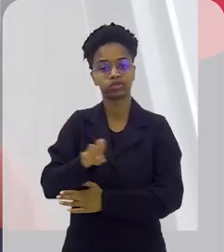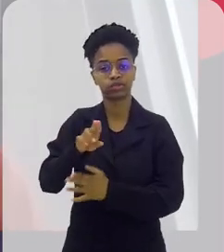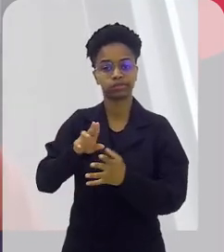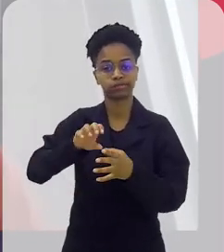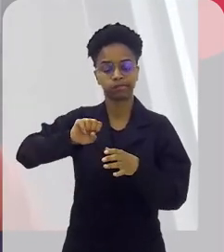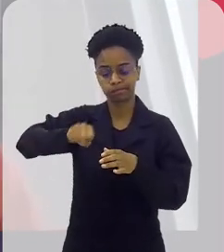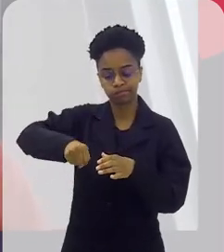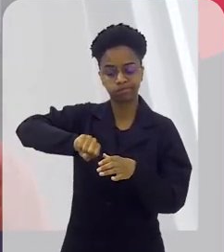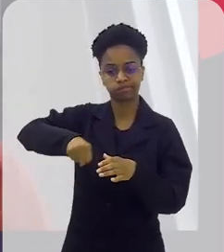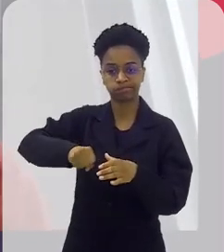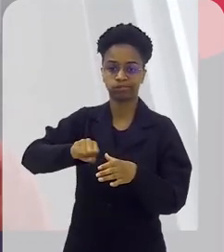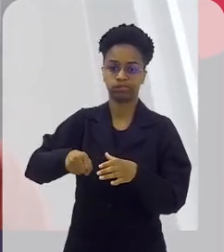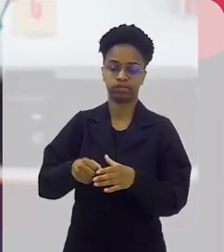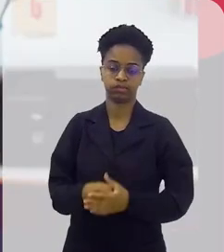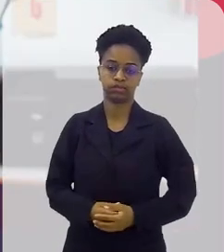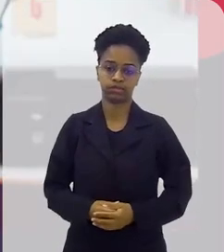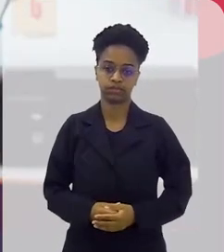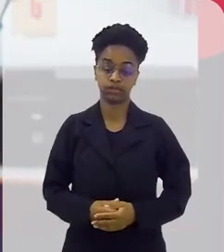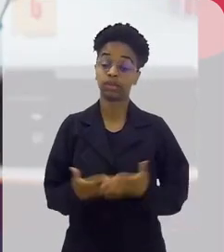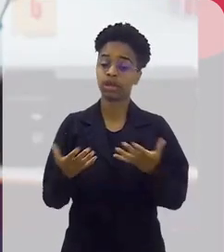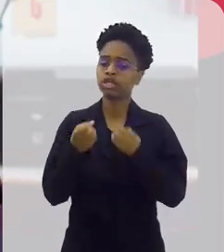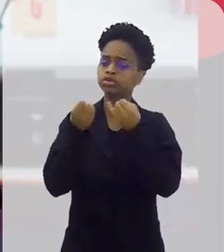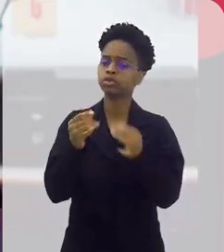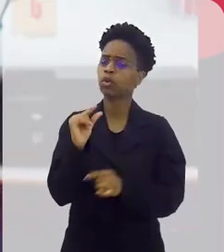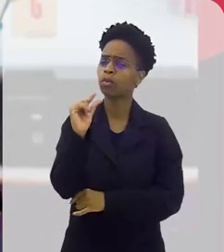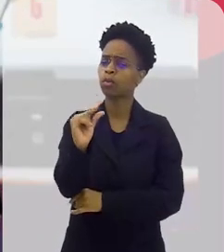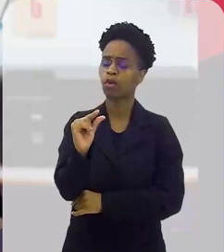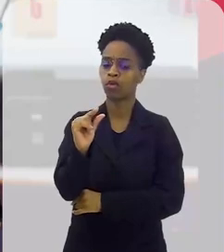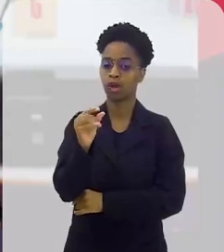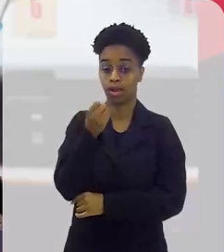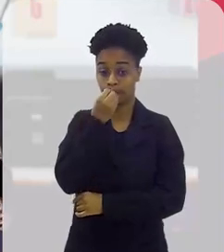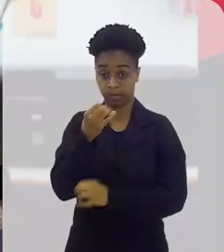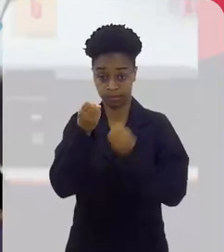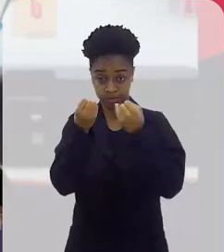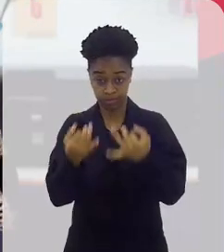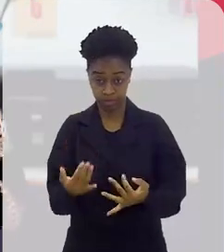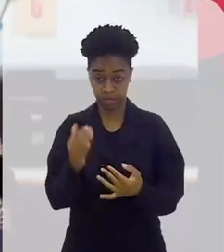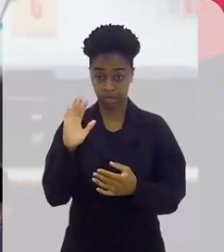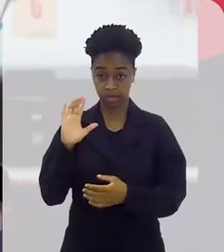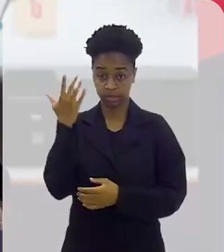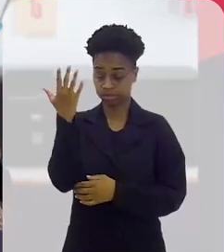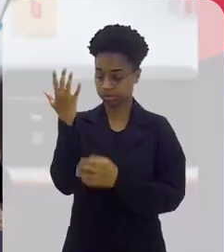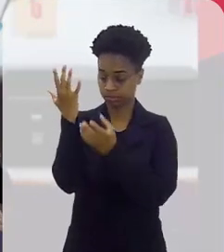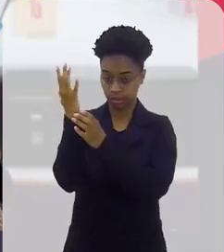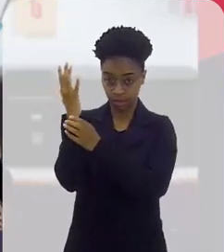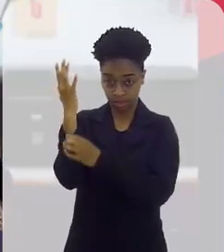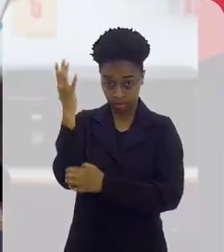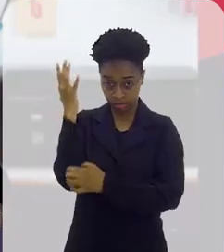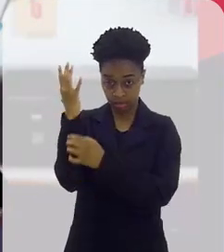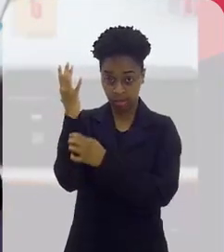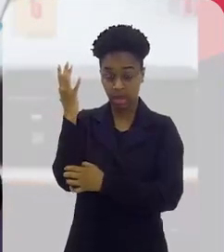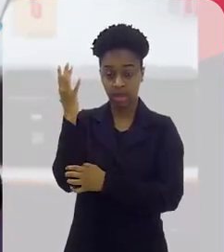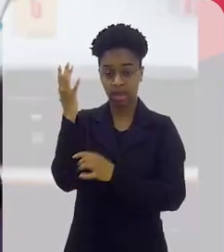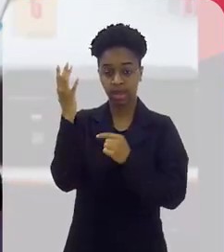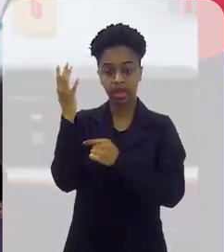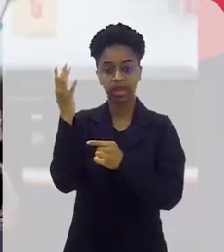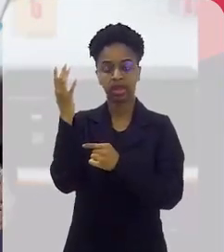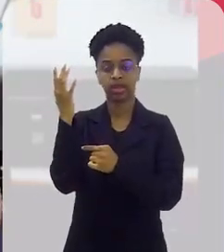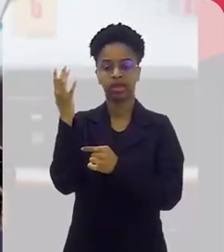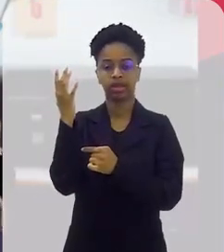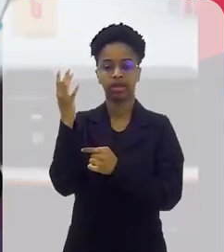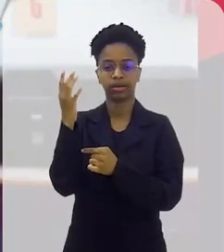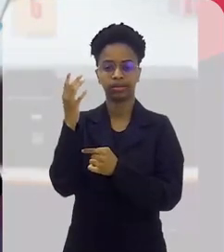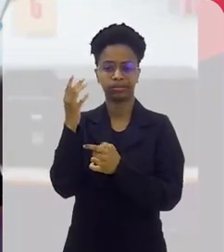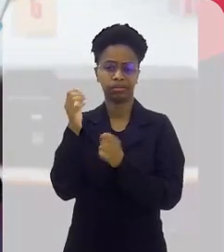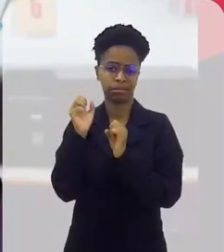processamento dela. E fala um pouquinho, é bom a gente falar que o caule da bananeira, ele é